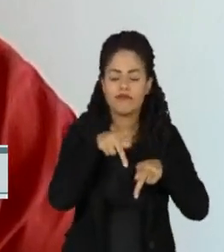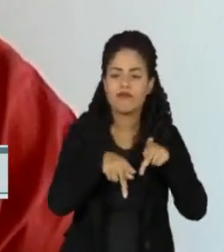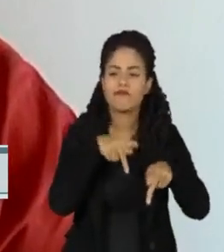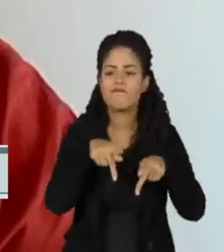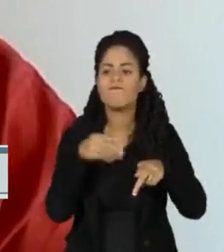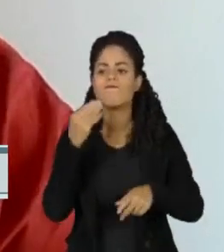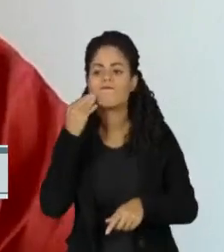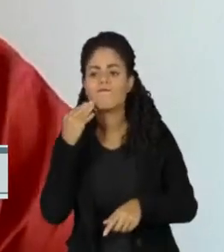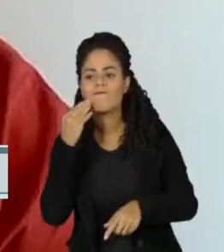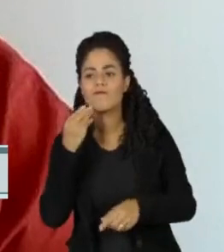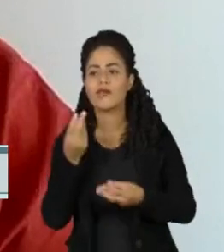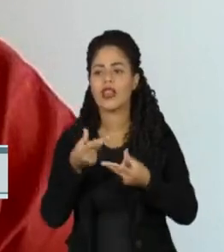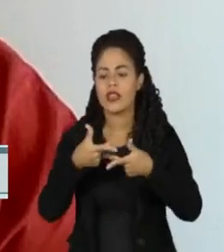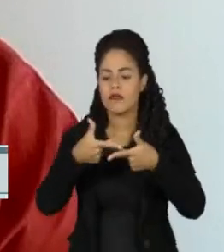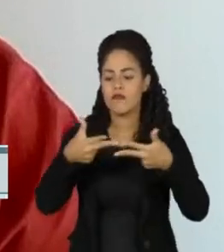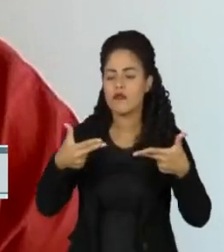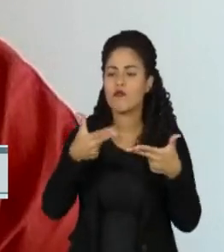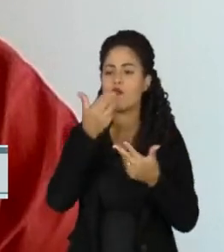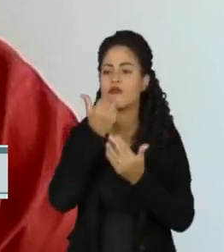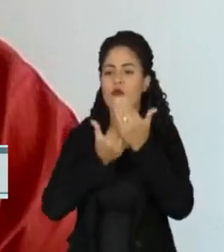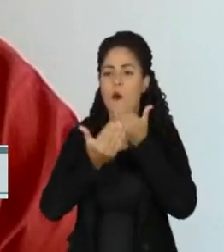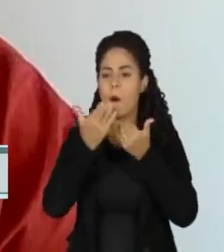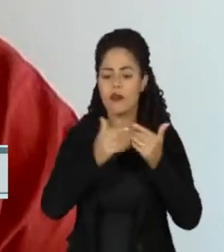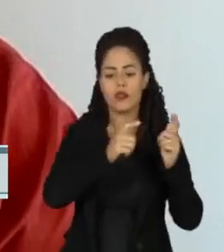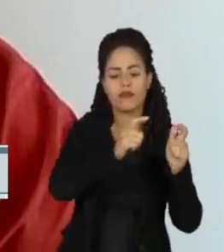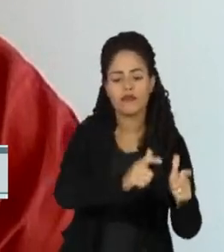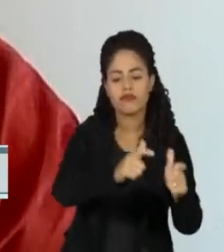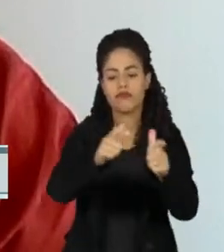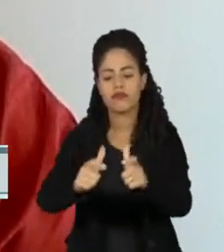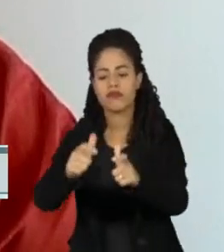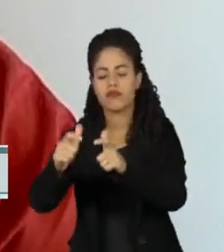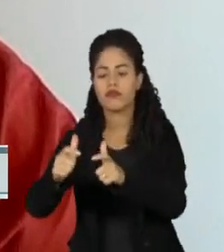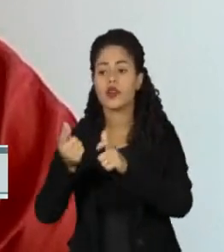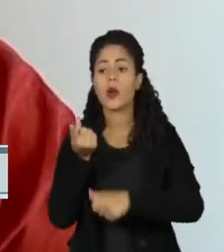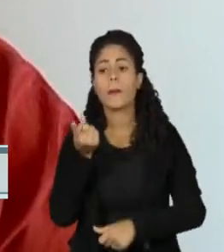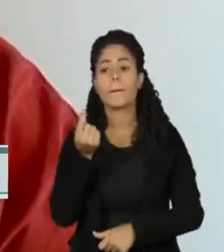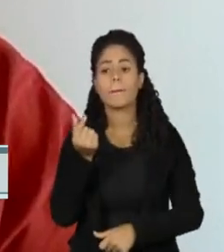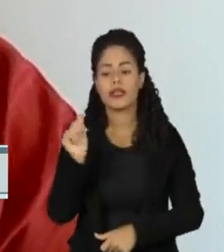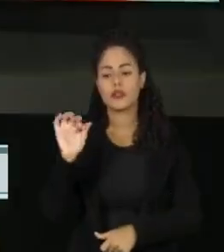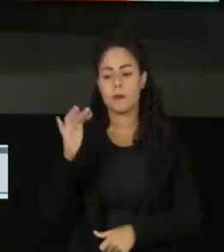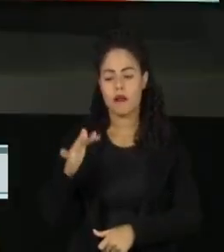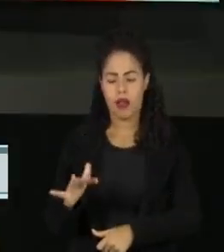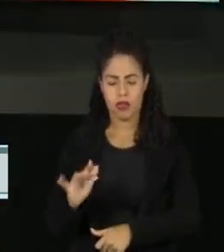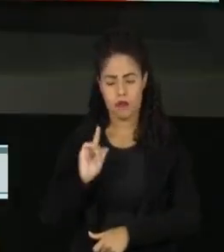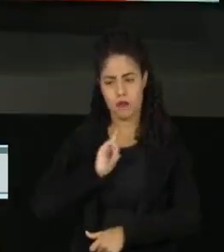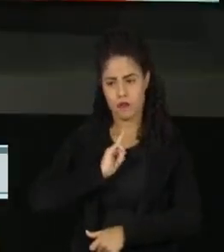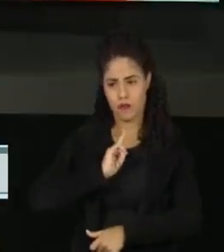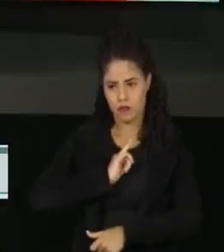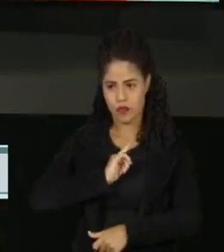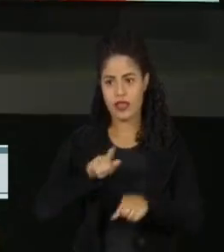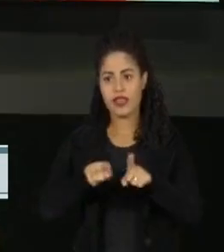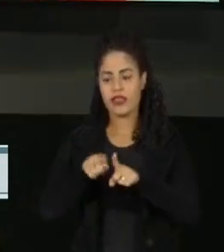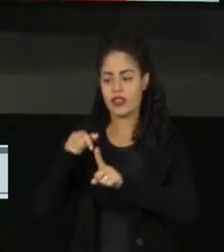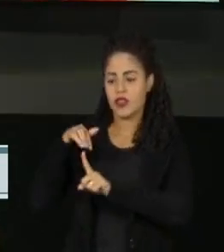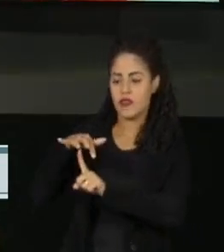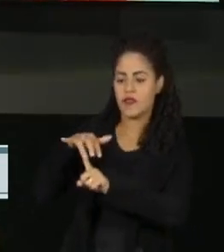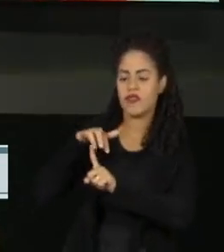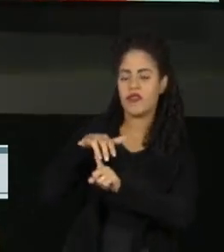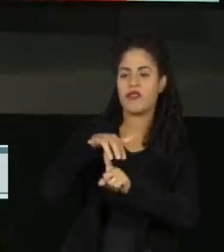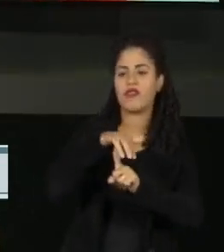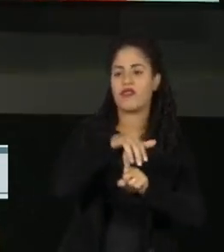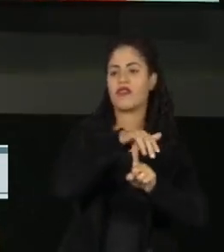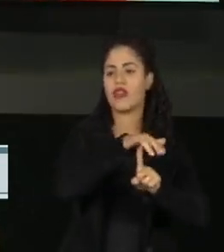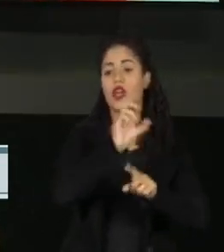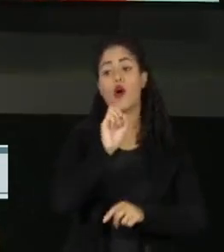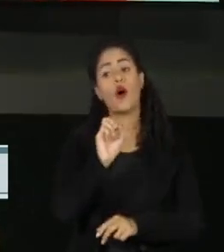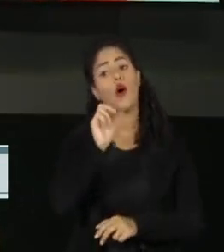possível, de uma oferta desses alimentos em alguns locais que tem um preço mais acessível, né? Então às vezes a feira livre ou